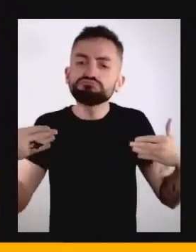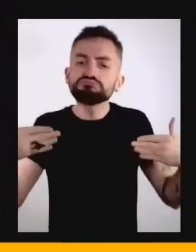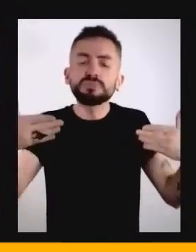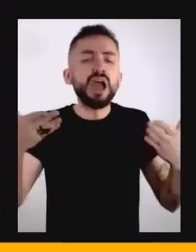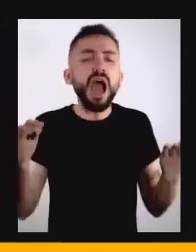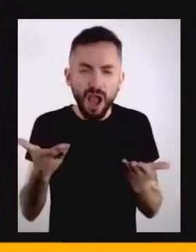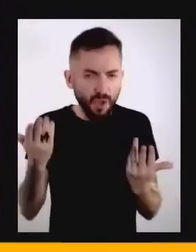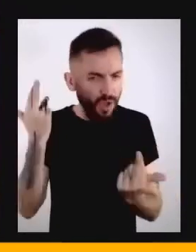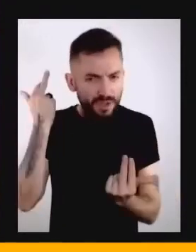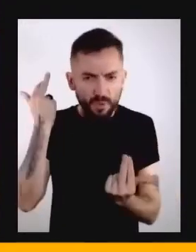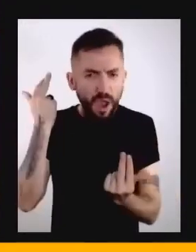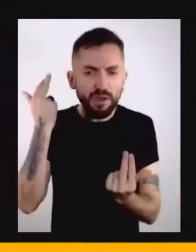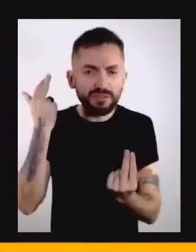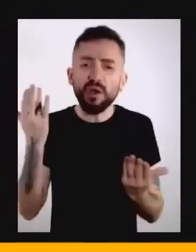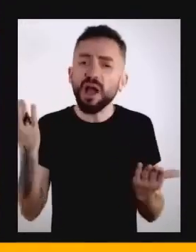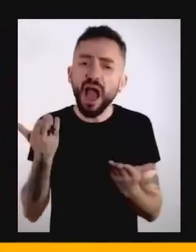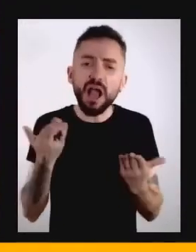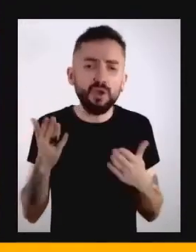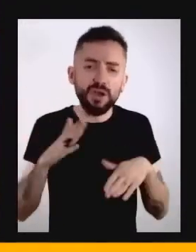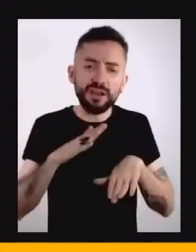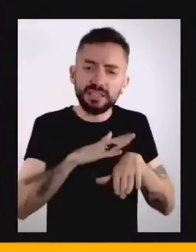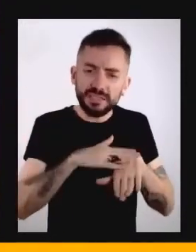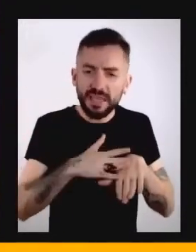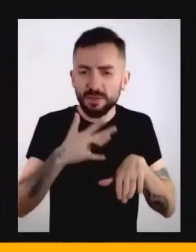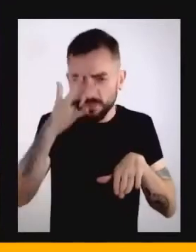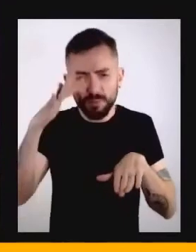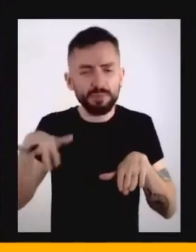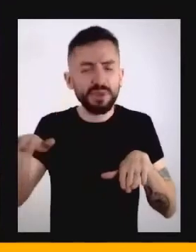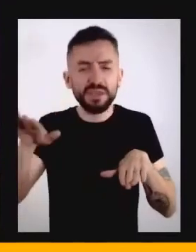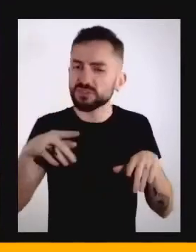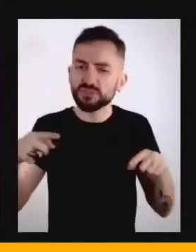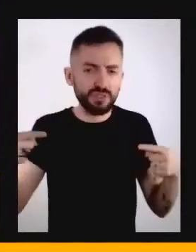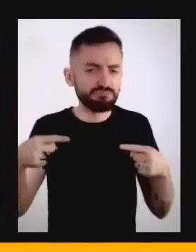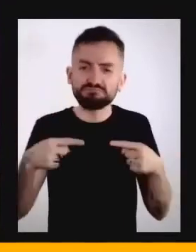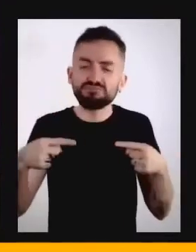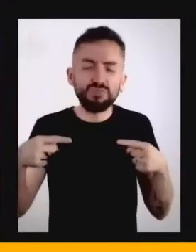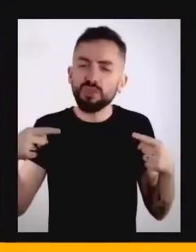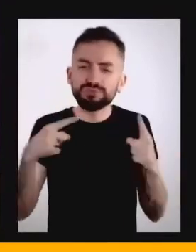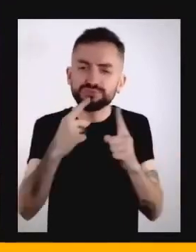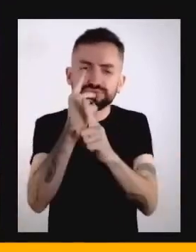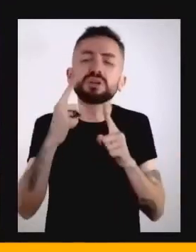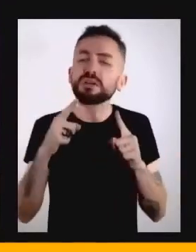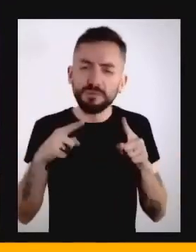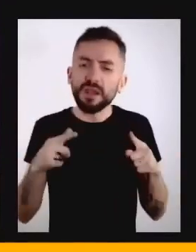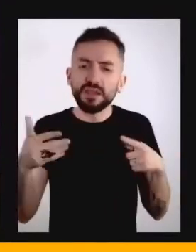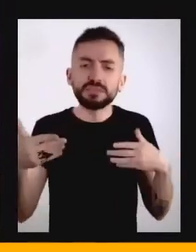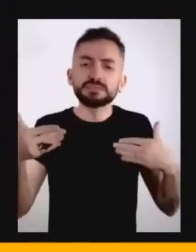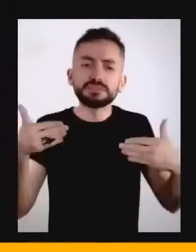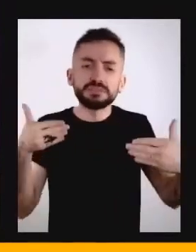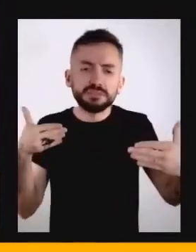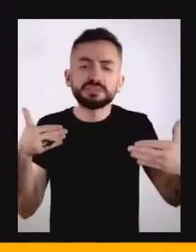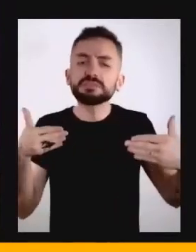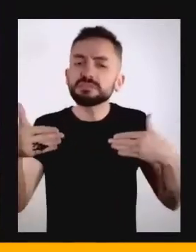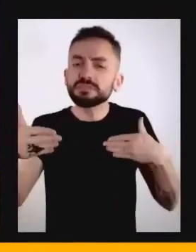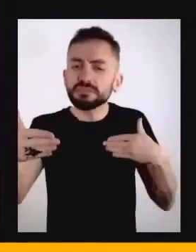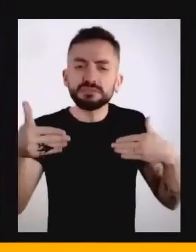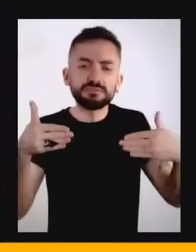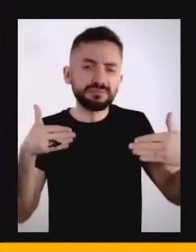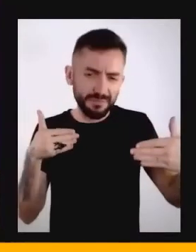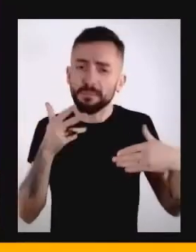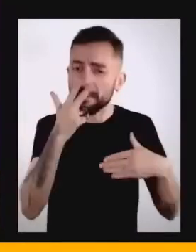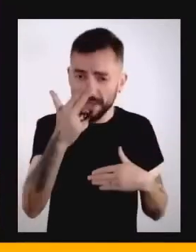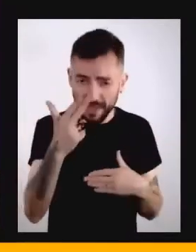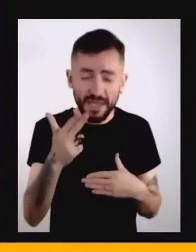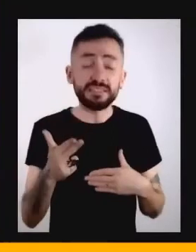padrão de tempo dessincronizado. Esse tempo que, quanto mais acelera, como o Hartmut Rosa comentou, a gente mais se